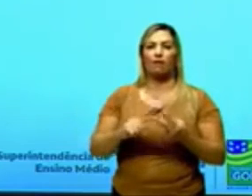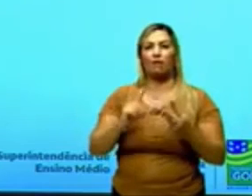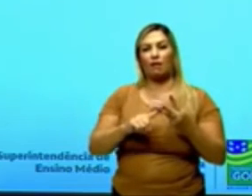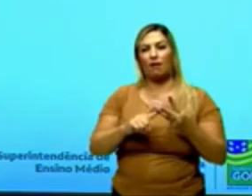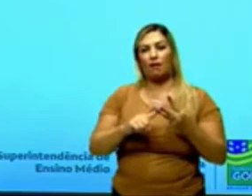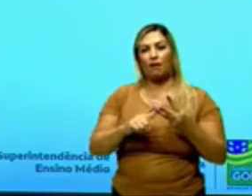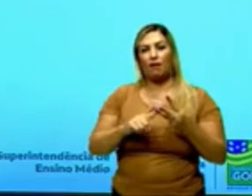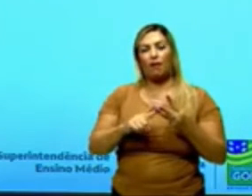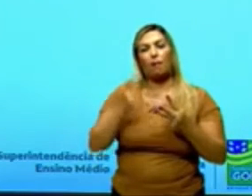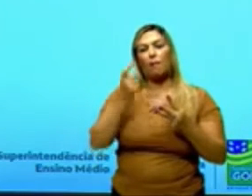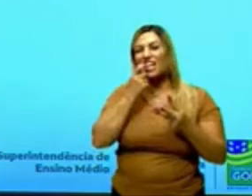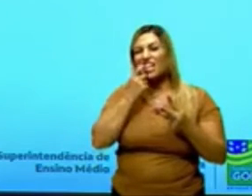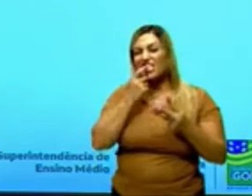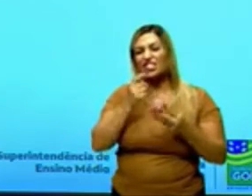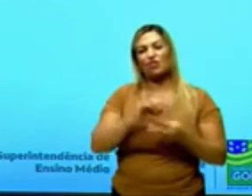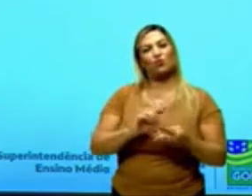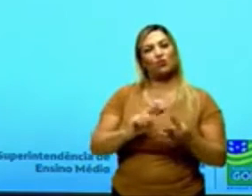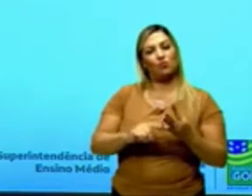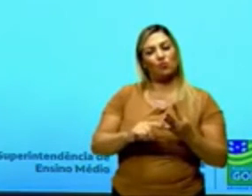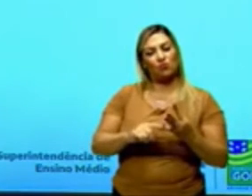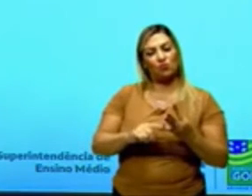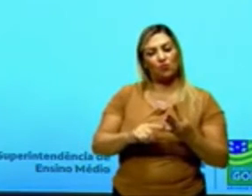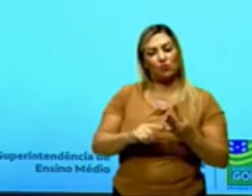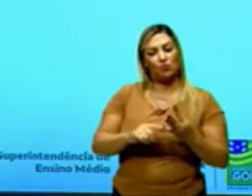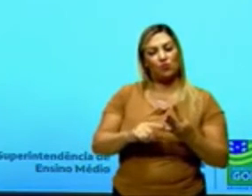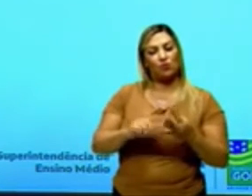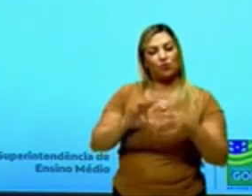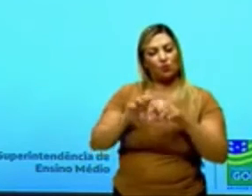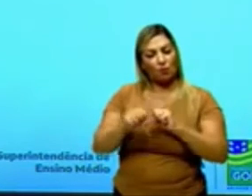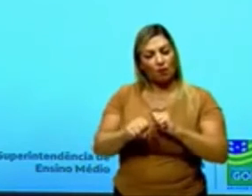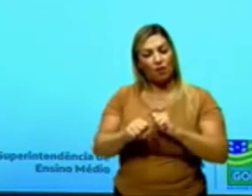plásticos, então, eles são formados de